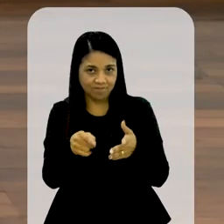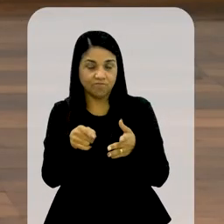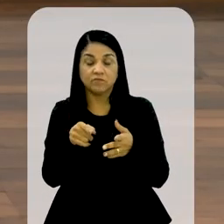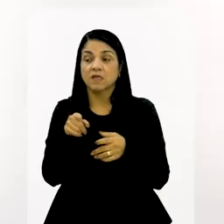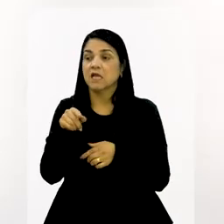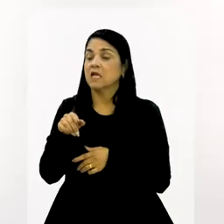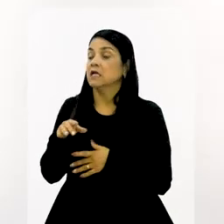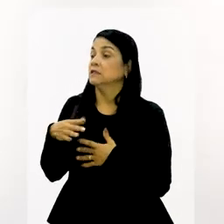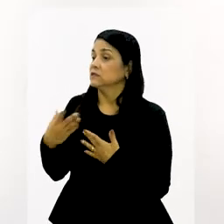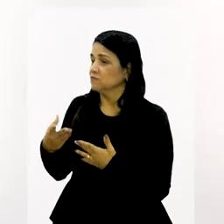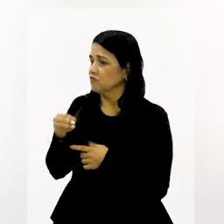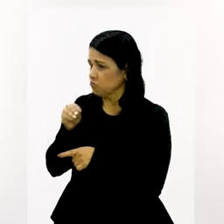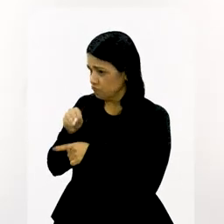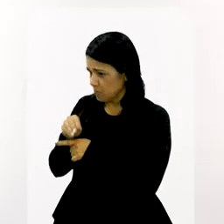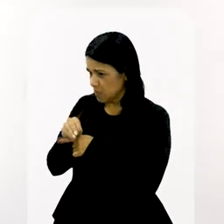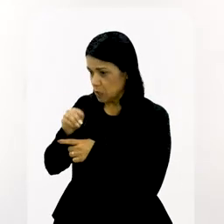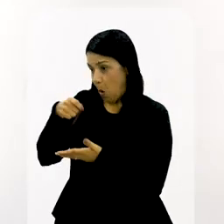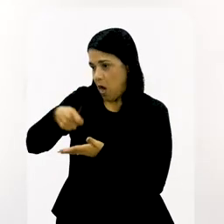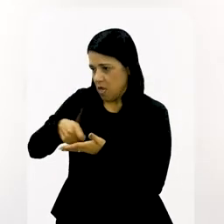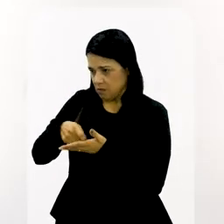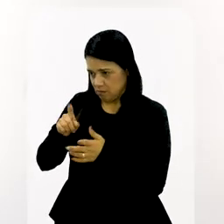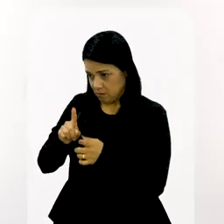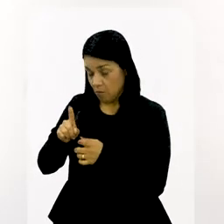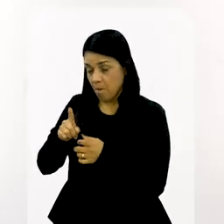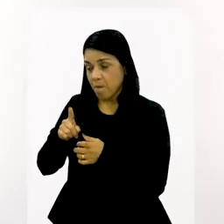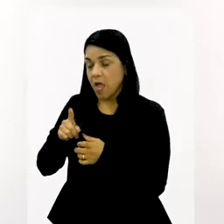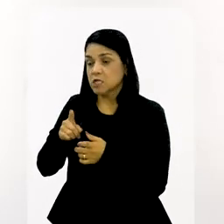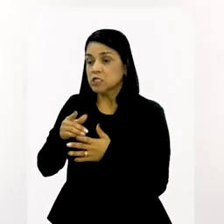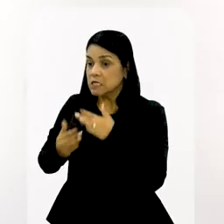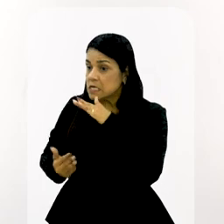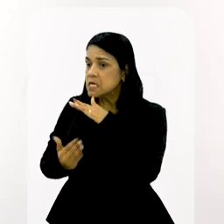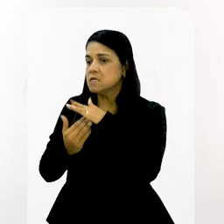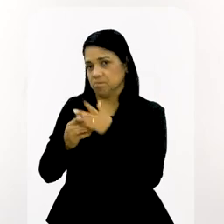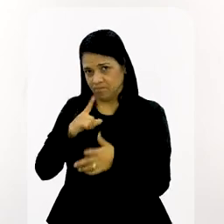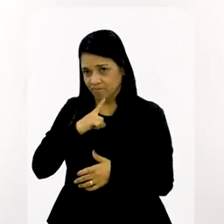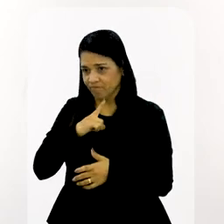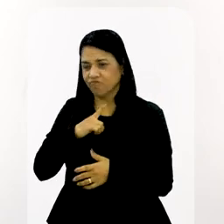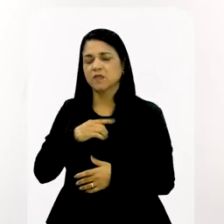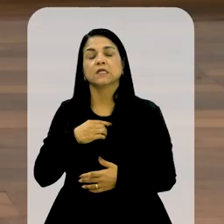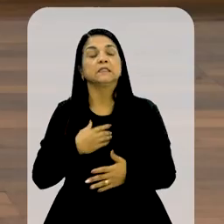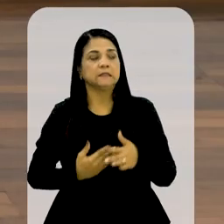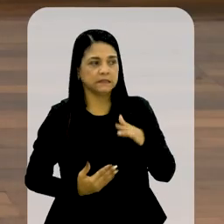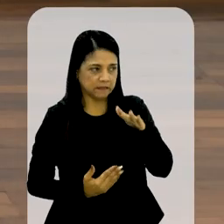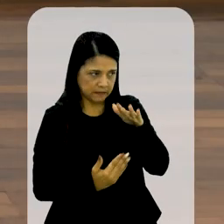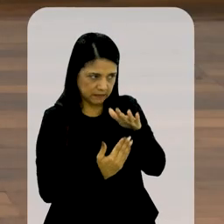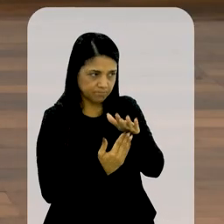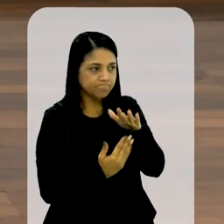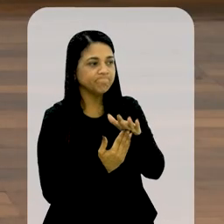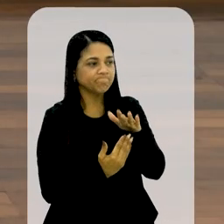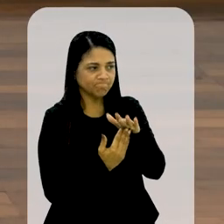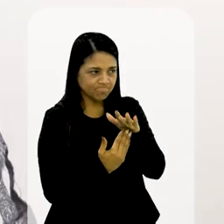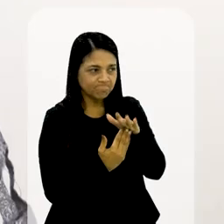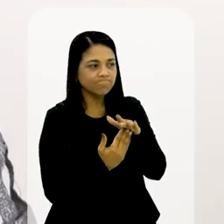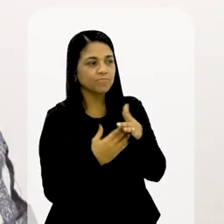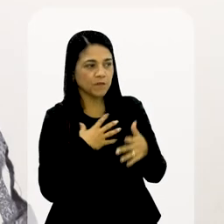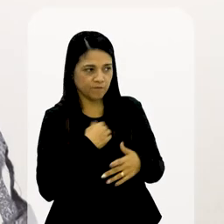foi uma criação, não vou dizer rígida, mas foi uma criação com limites. Muitos limites.